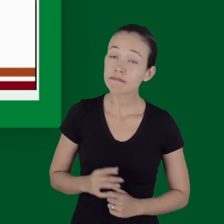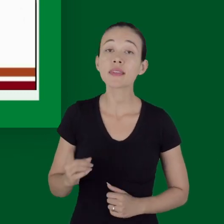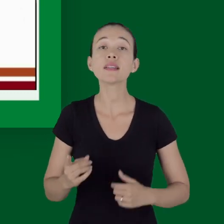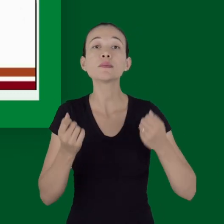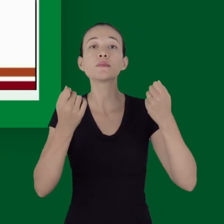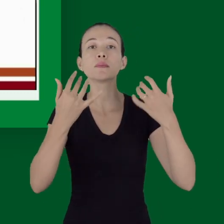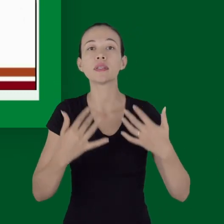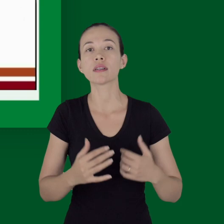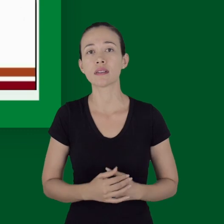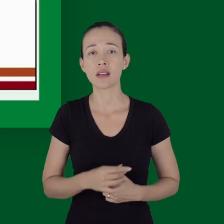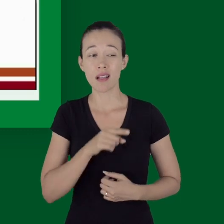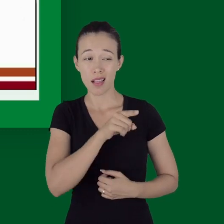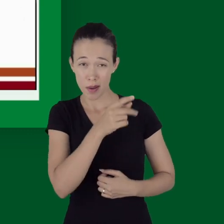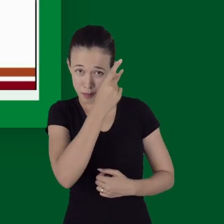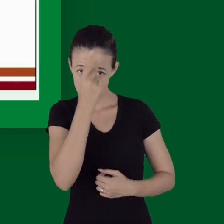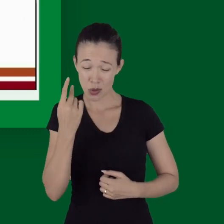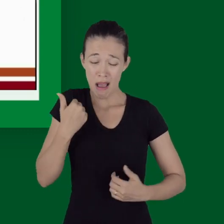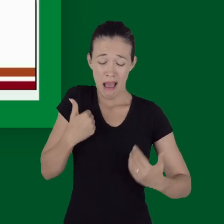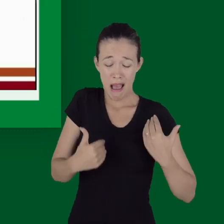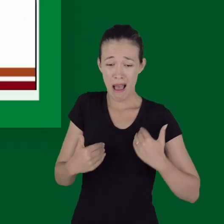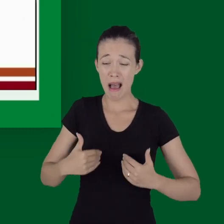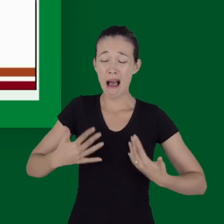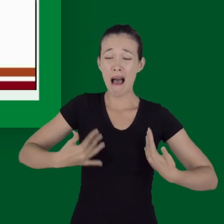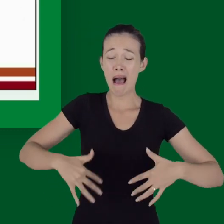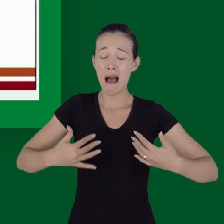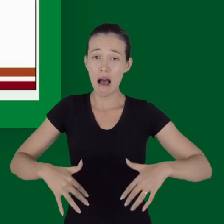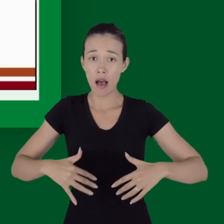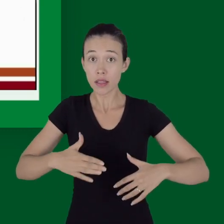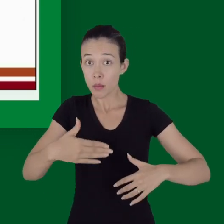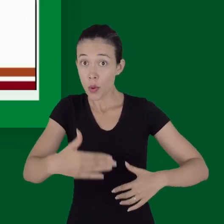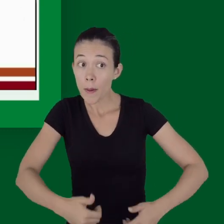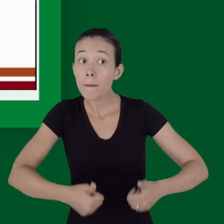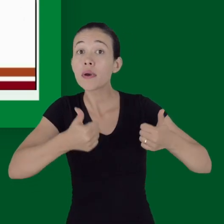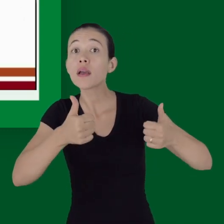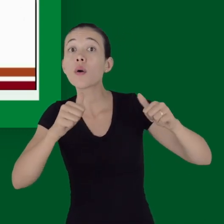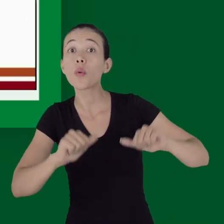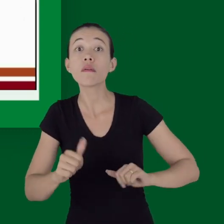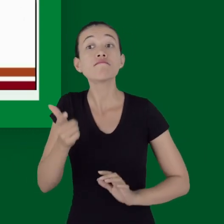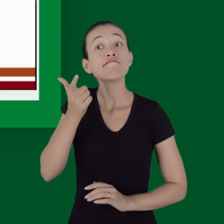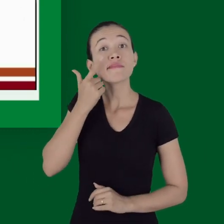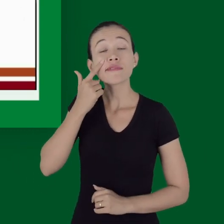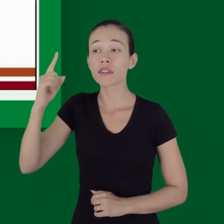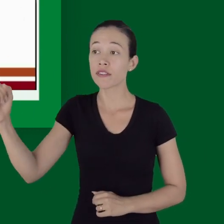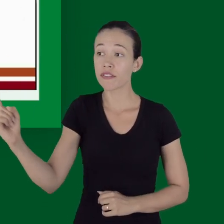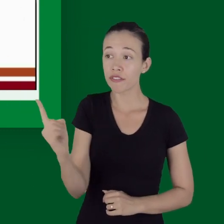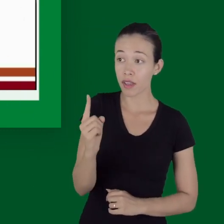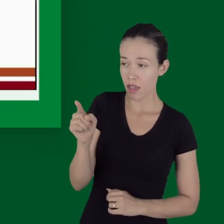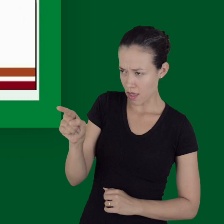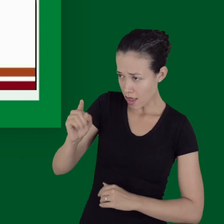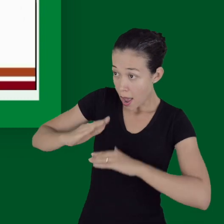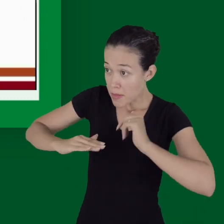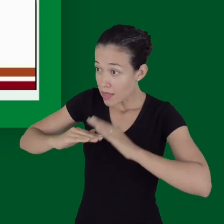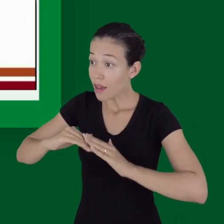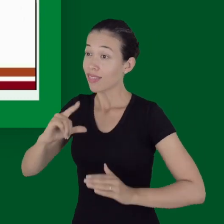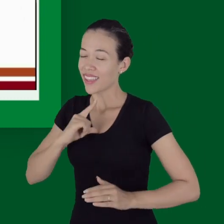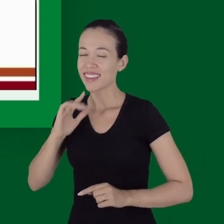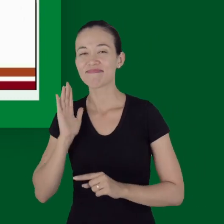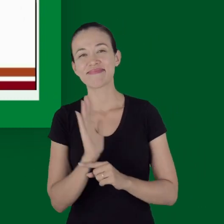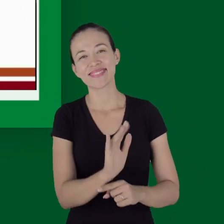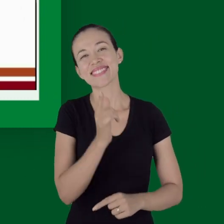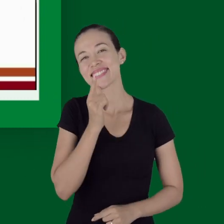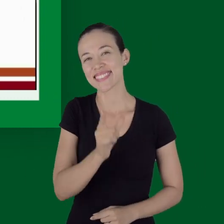Sen é um cirurgião norte-americano que o destino dos feridos está nas mãos de quem aplica o primeiro